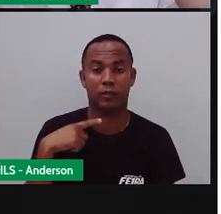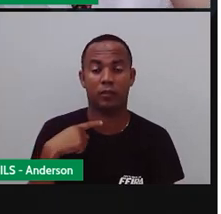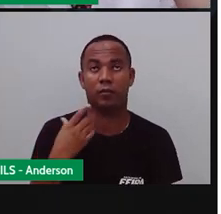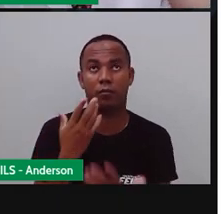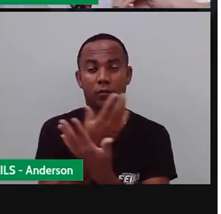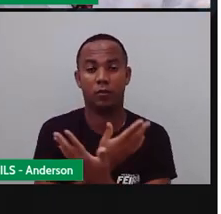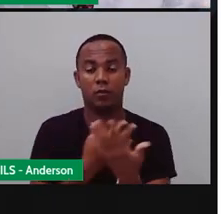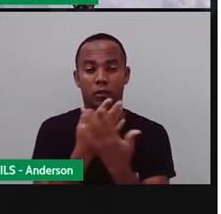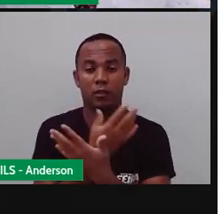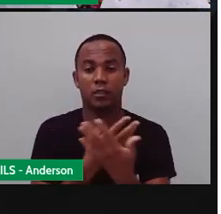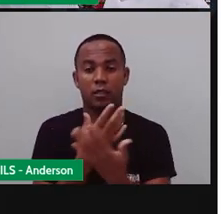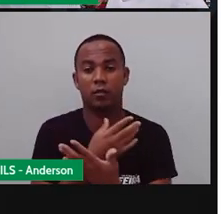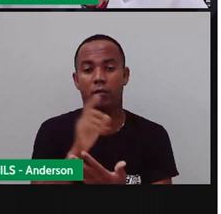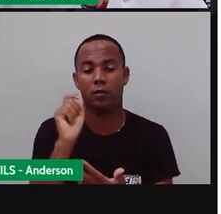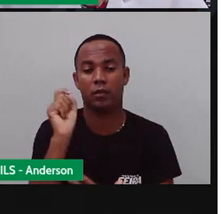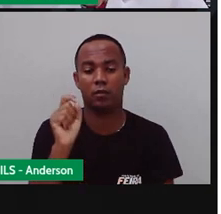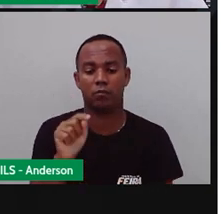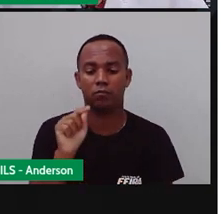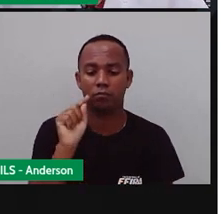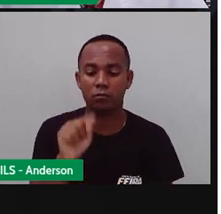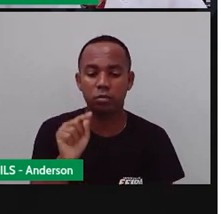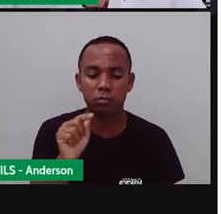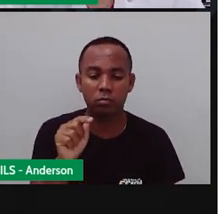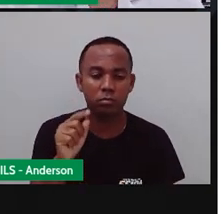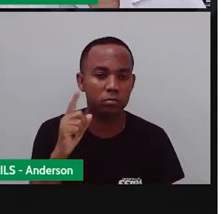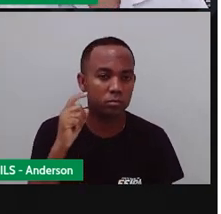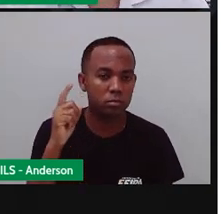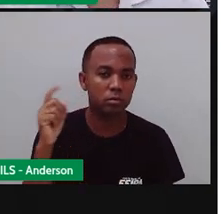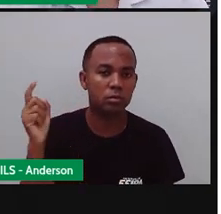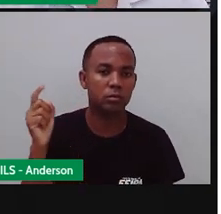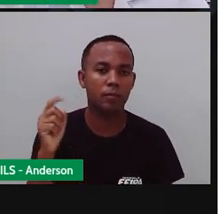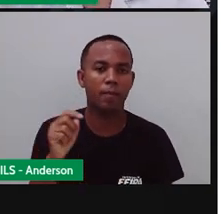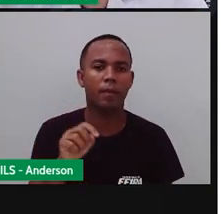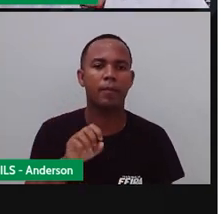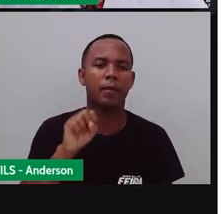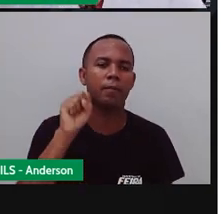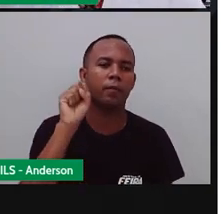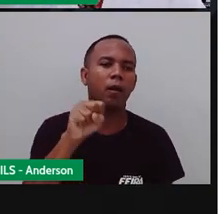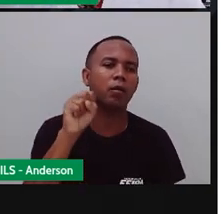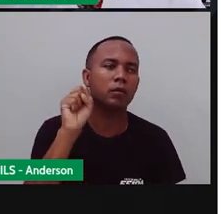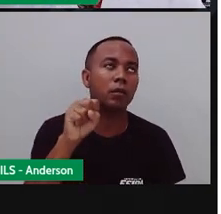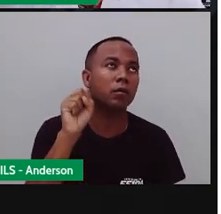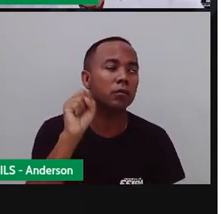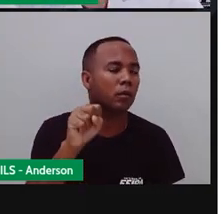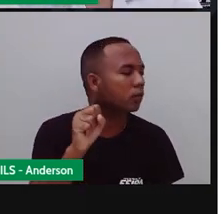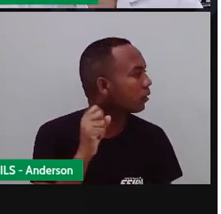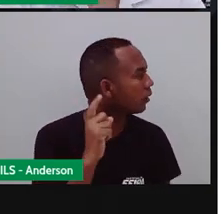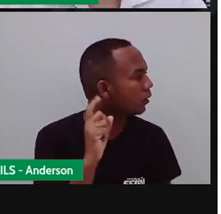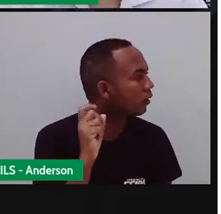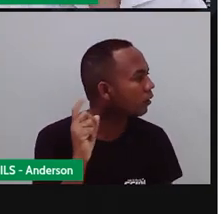feitas com a campainha de uma casa. Toque, toque. Quem é?